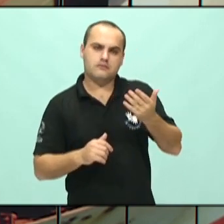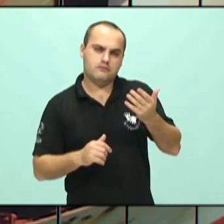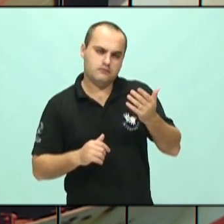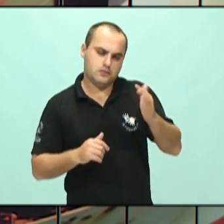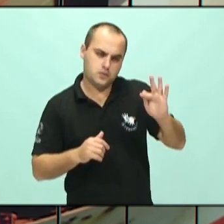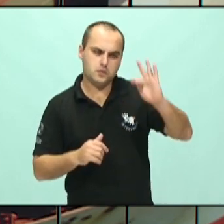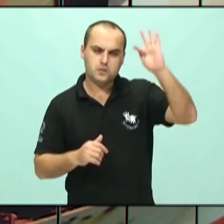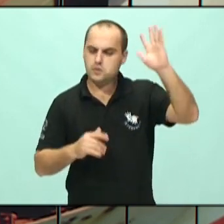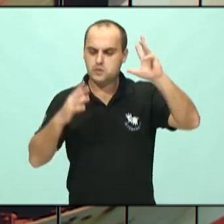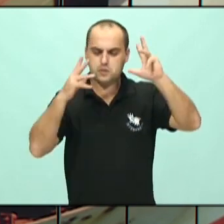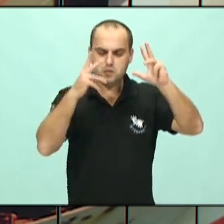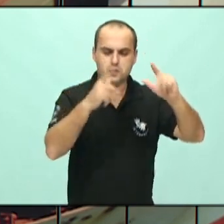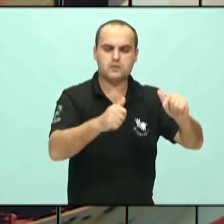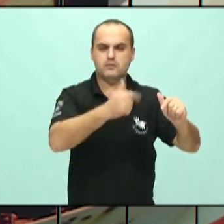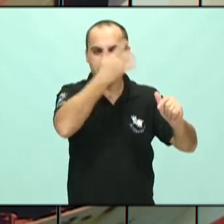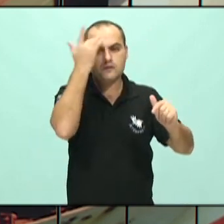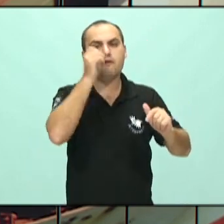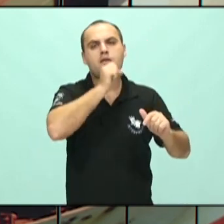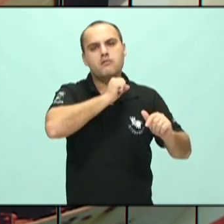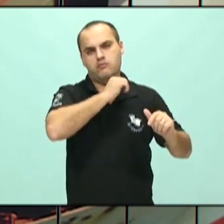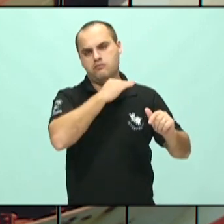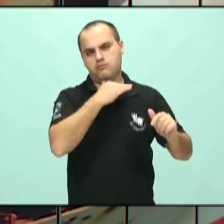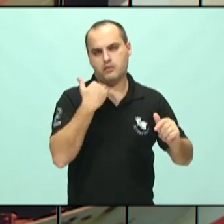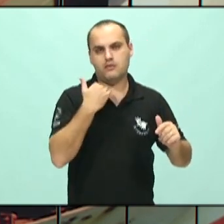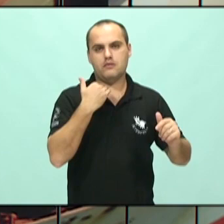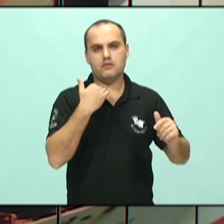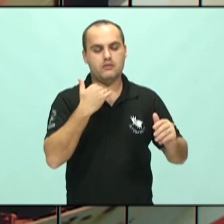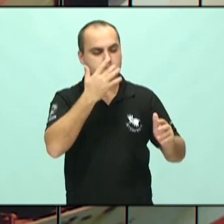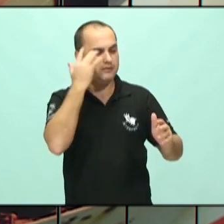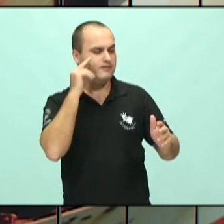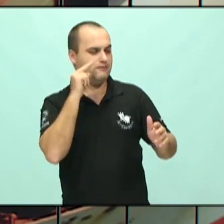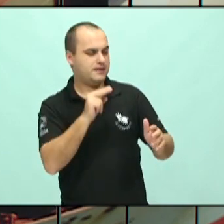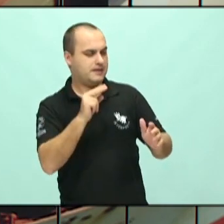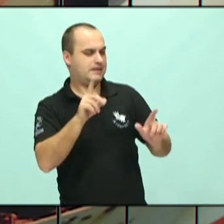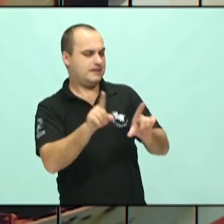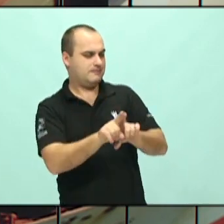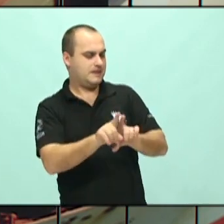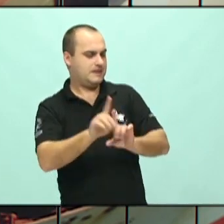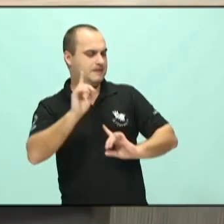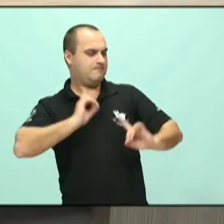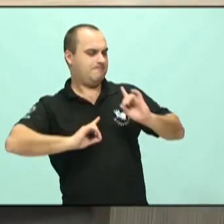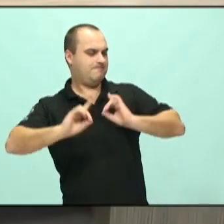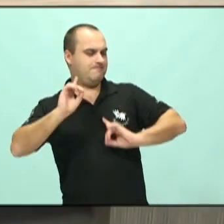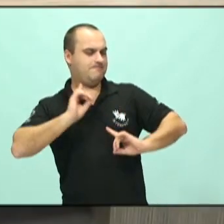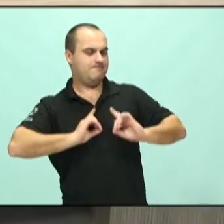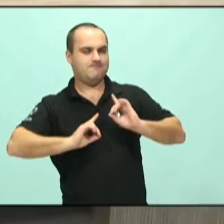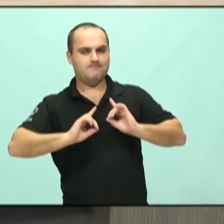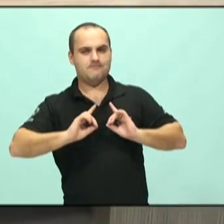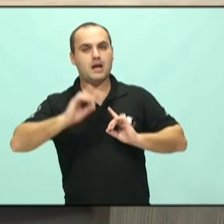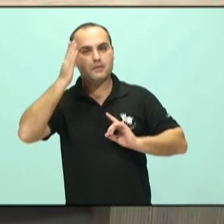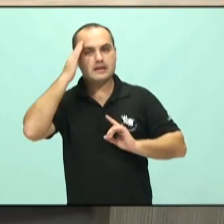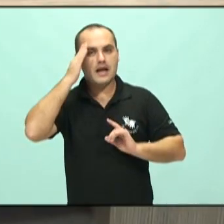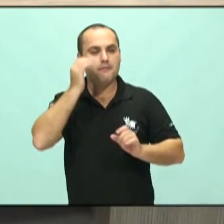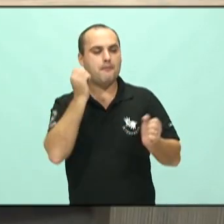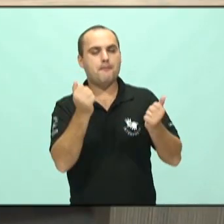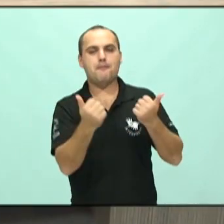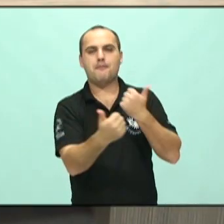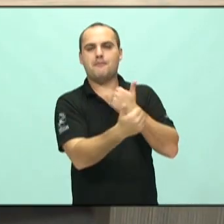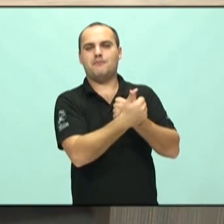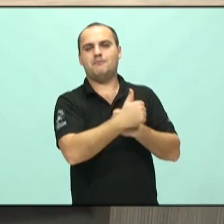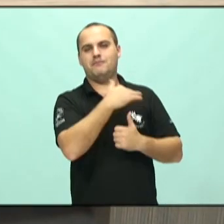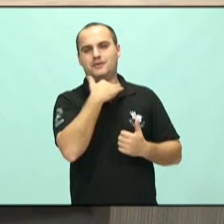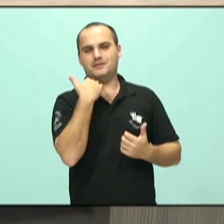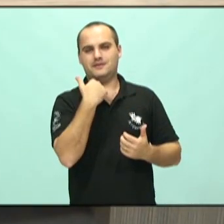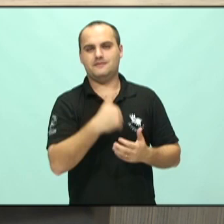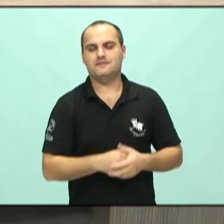Então você tem todo esse quadro que aumenta a questão depressiva no idoso também. Quando o senhor falou quadro